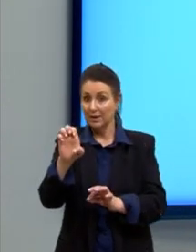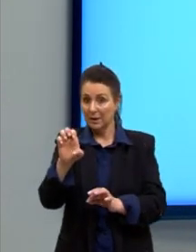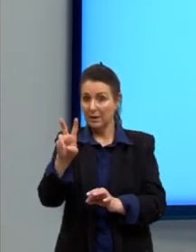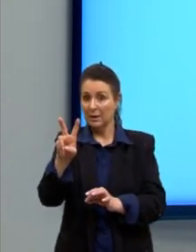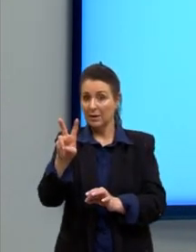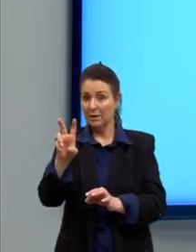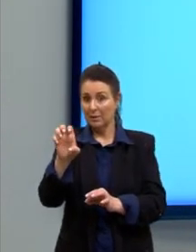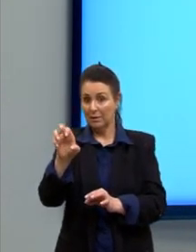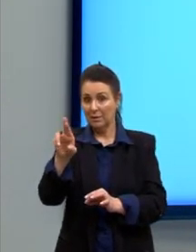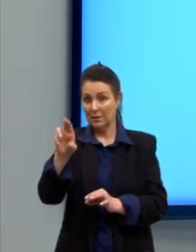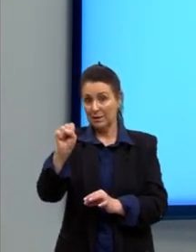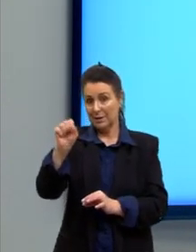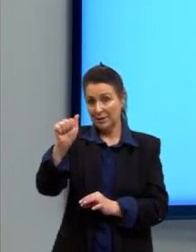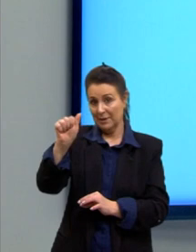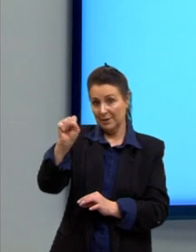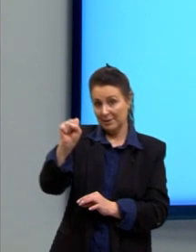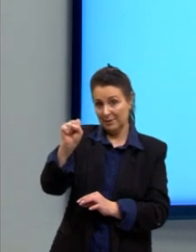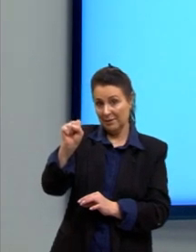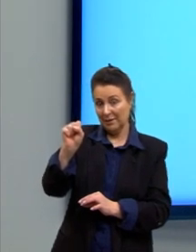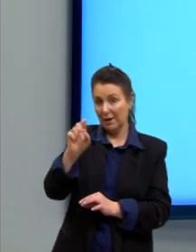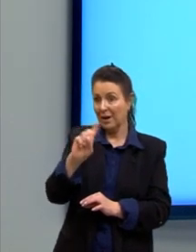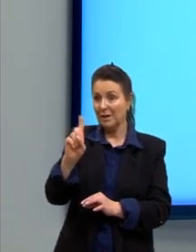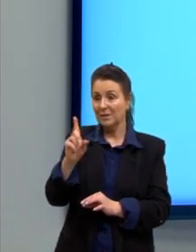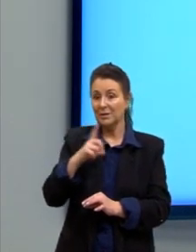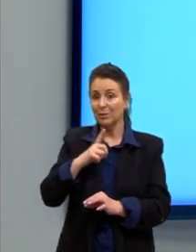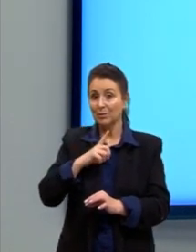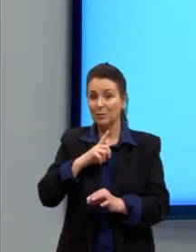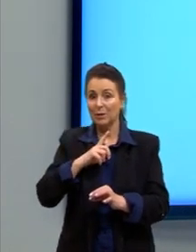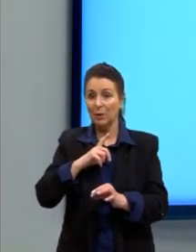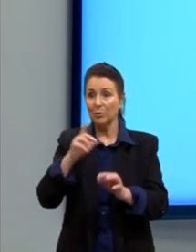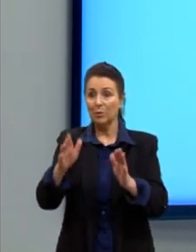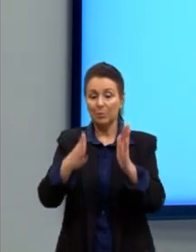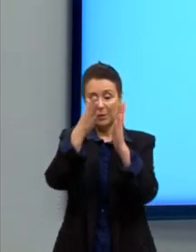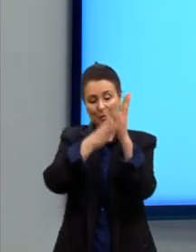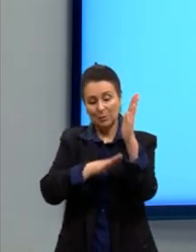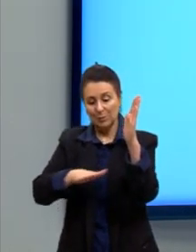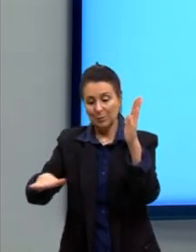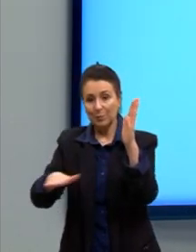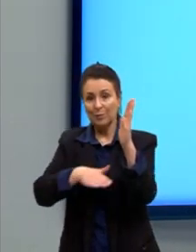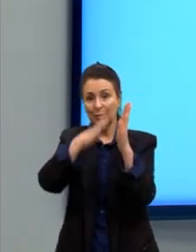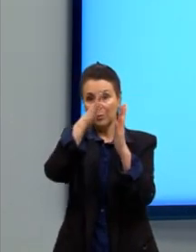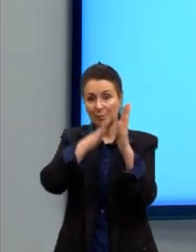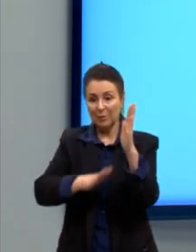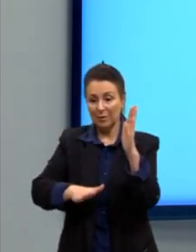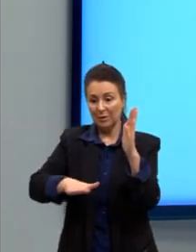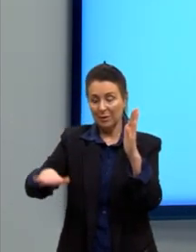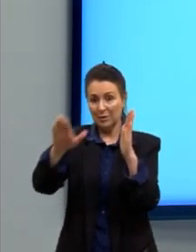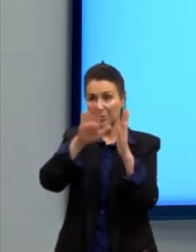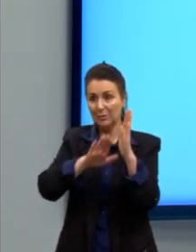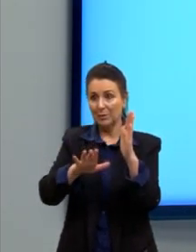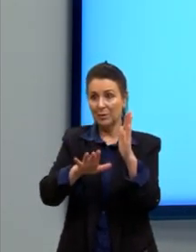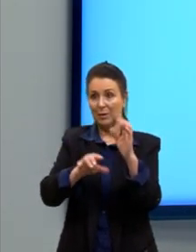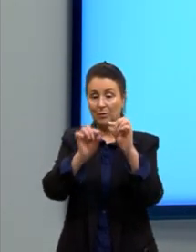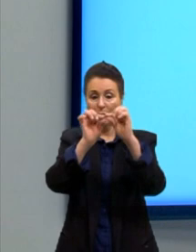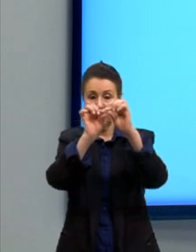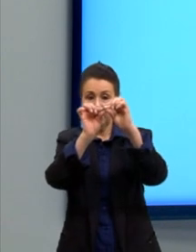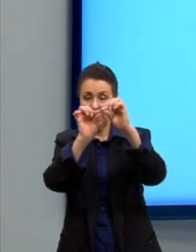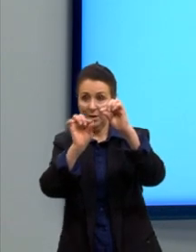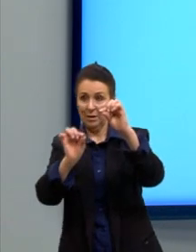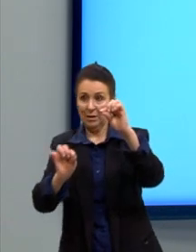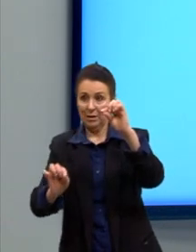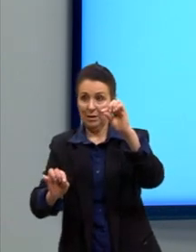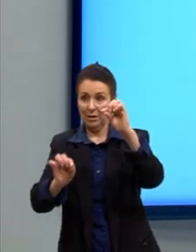são retas que não estão contidas no mesmo plano. Então, nós teríamos uma reta aqui em um plano